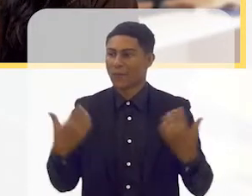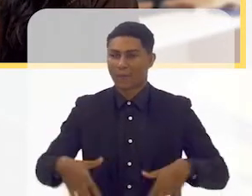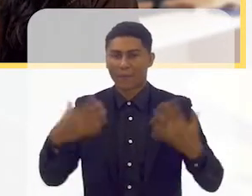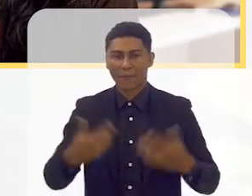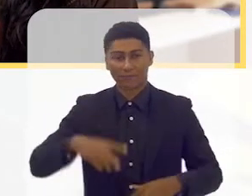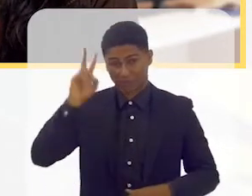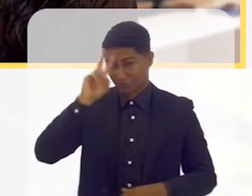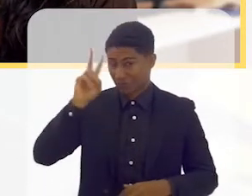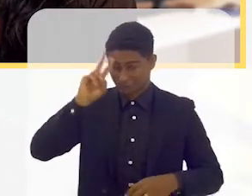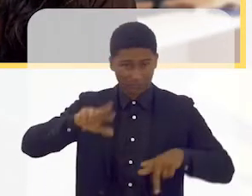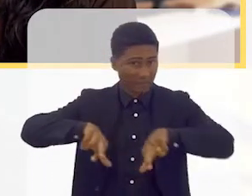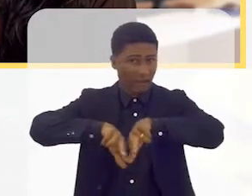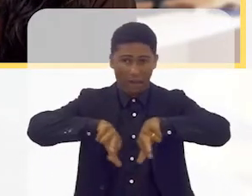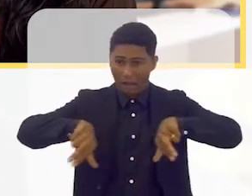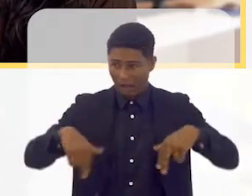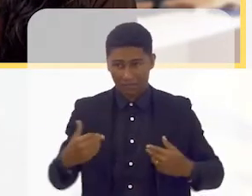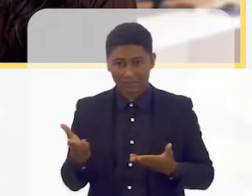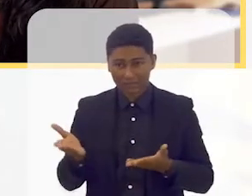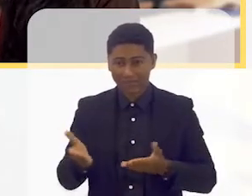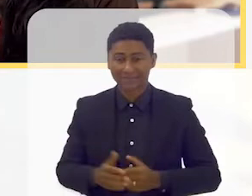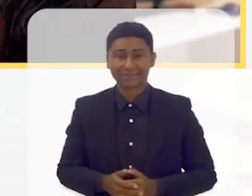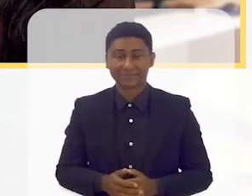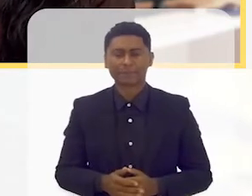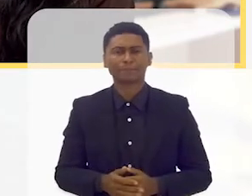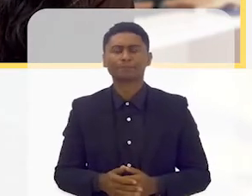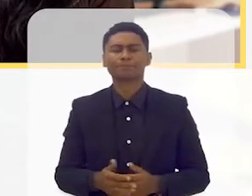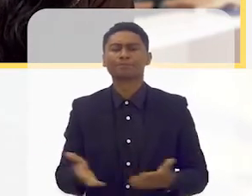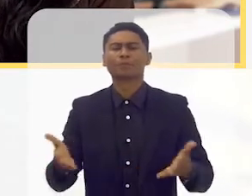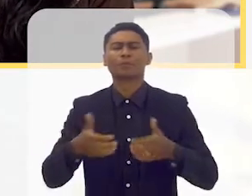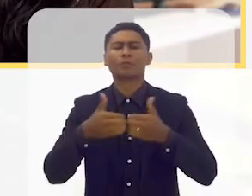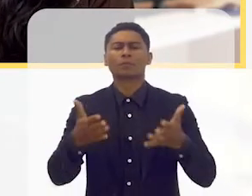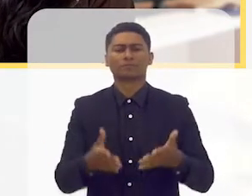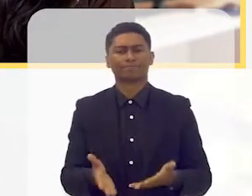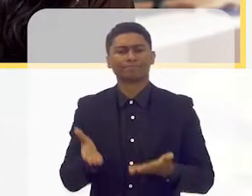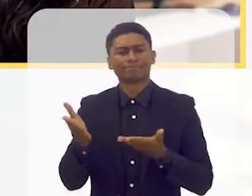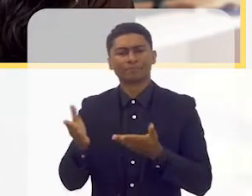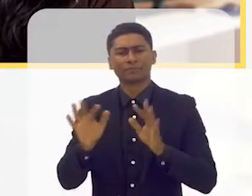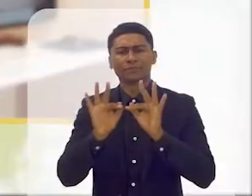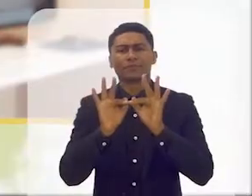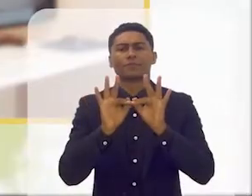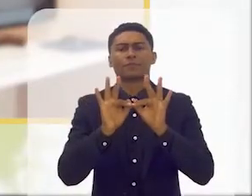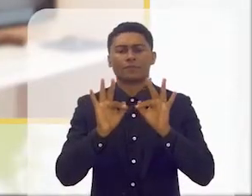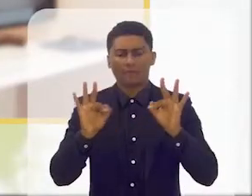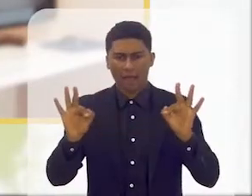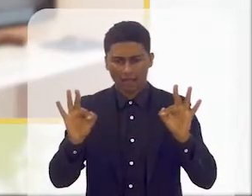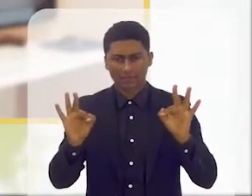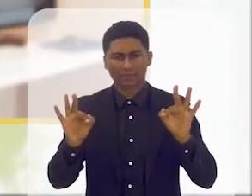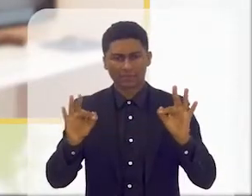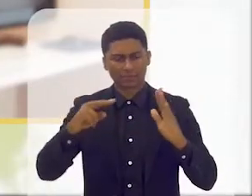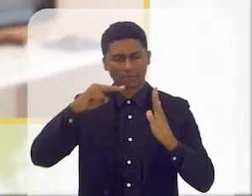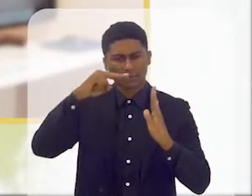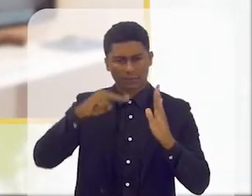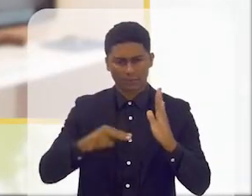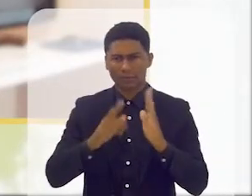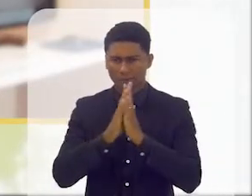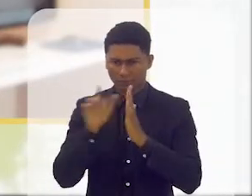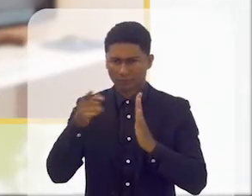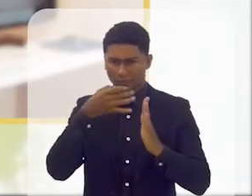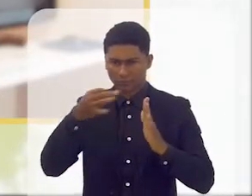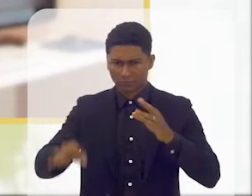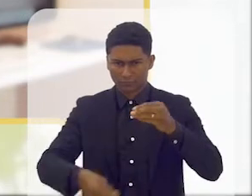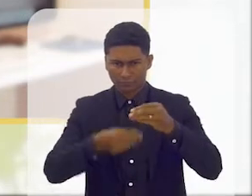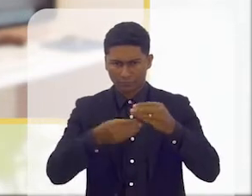Grandes histórias de vida, professora, eu diria. Eu vou começar com uma frase sua, lendo uma frase sua, que eu queria muito que a senhora